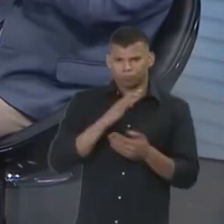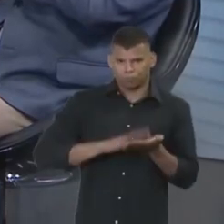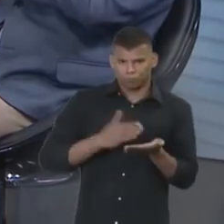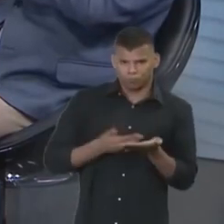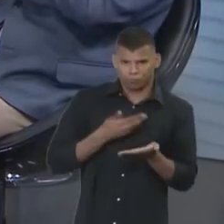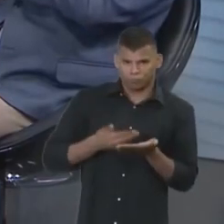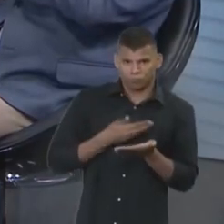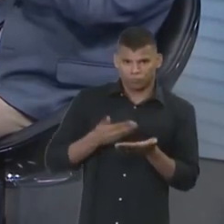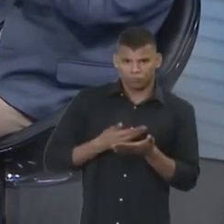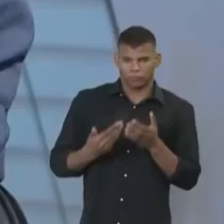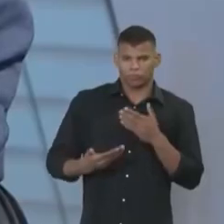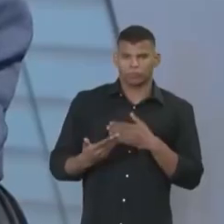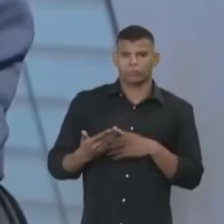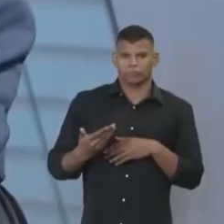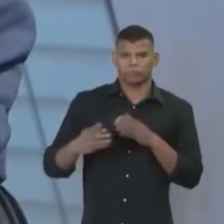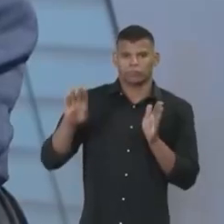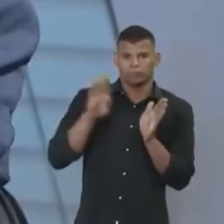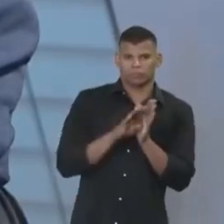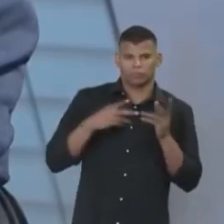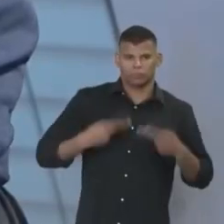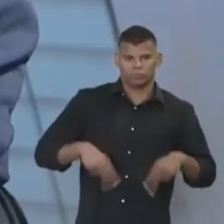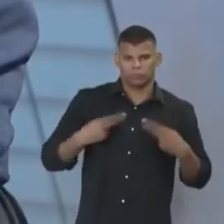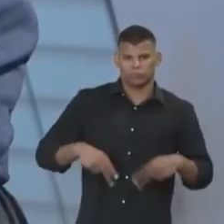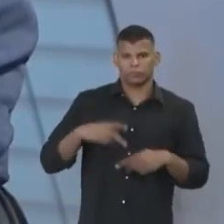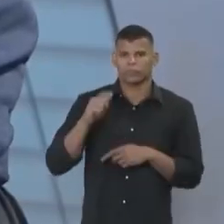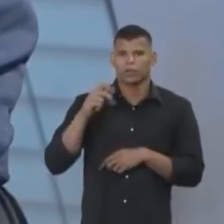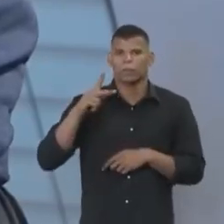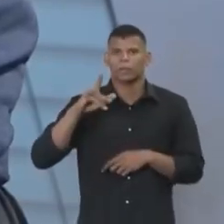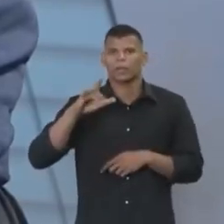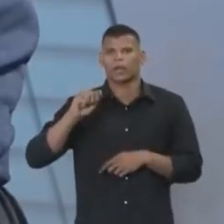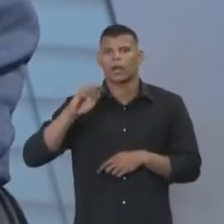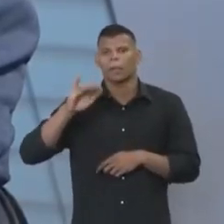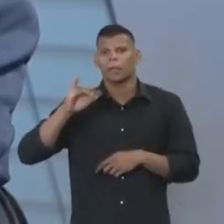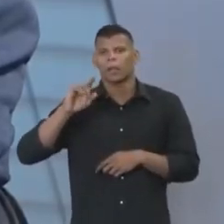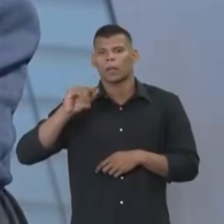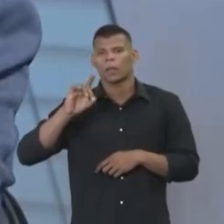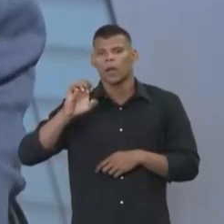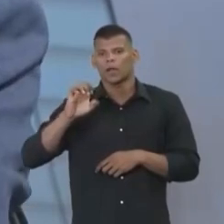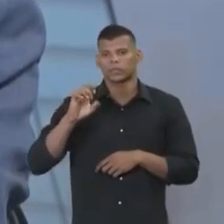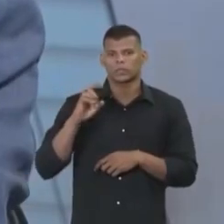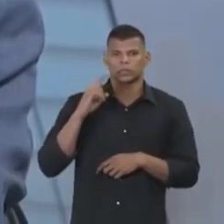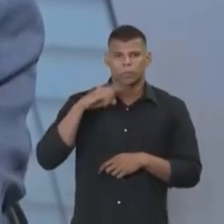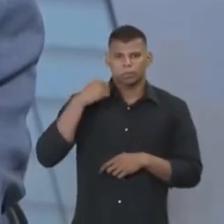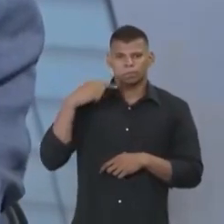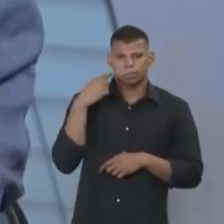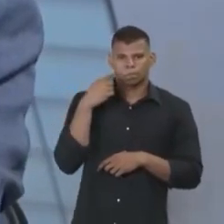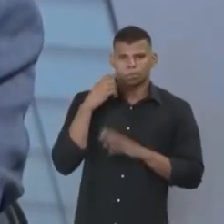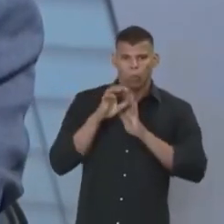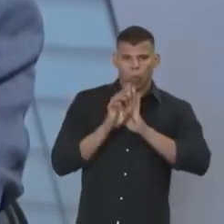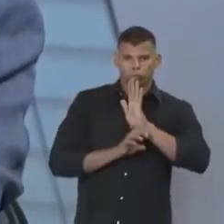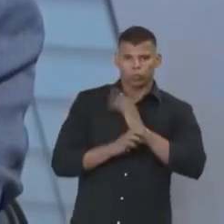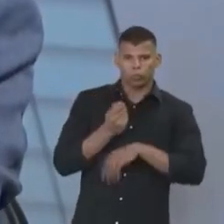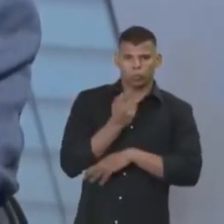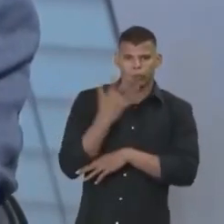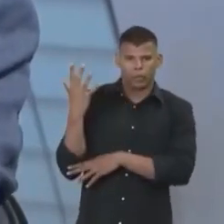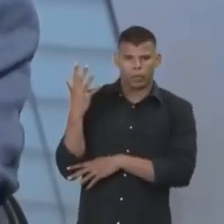Obrigado por ter vindo. O livro está aqui, Aplicabilidade, Conflitos e Diálogo, Direito Constitucional Ambiental, que faz esse